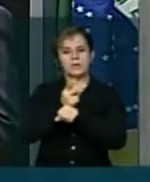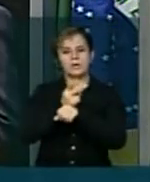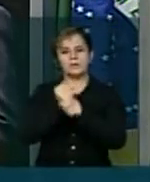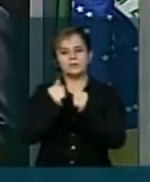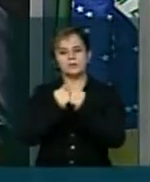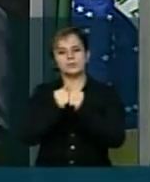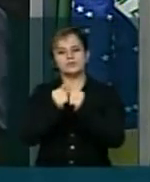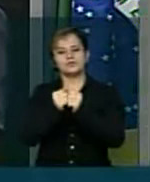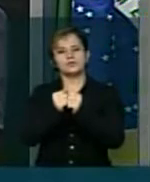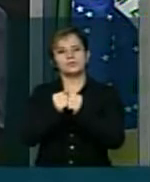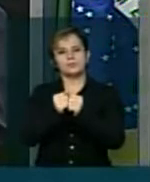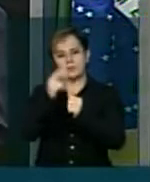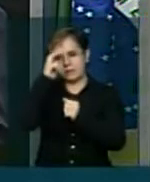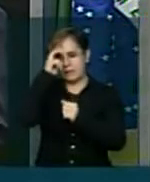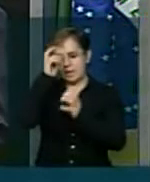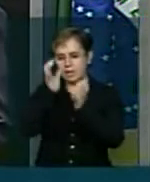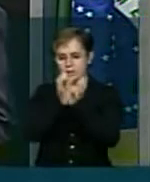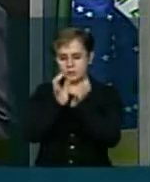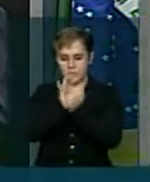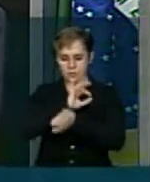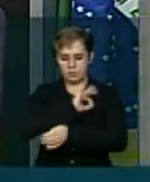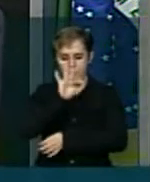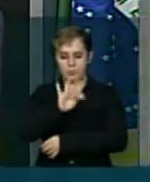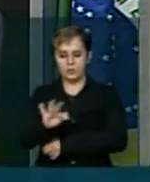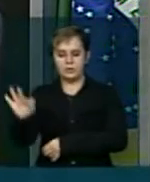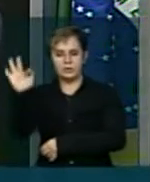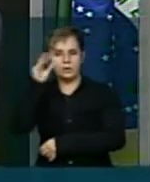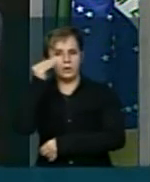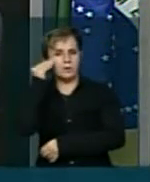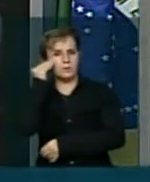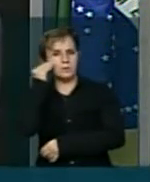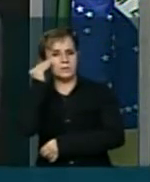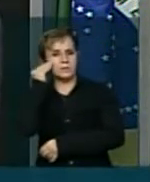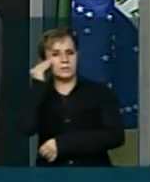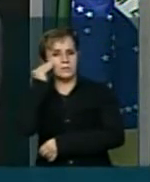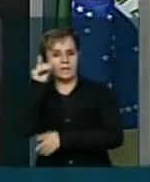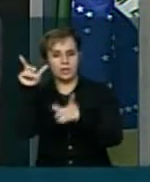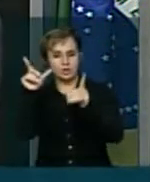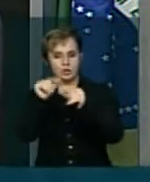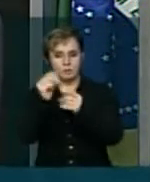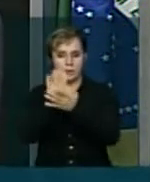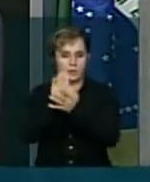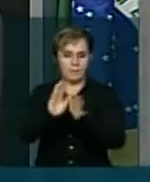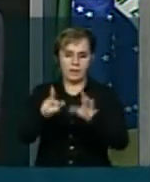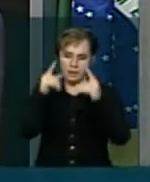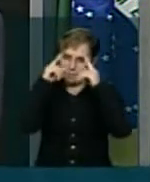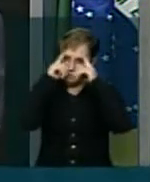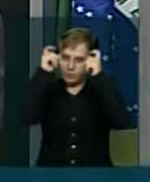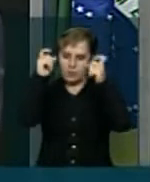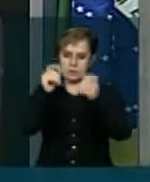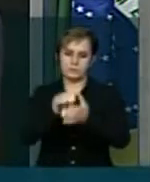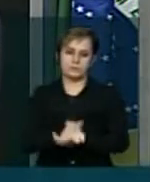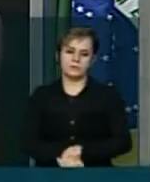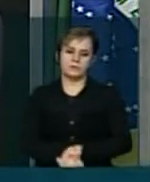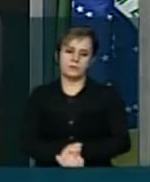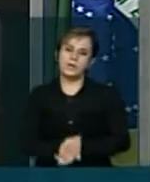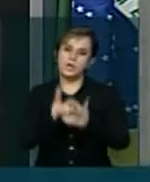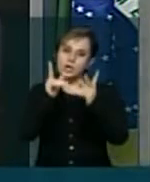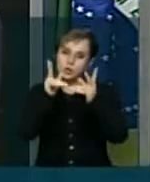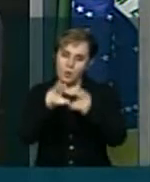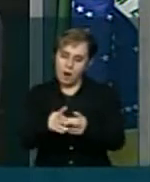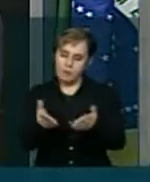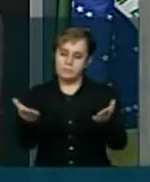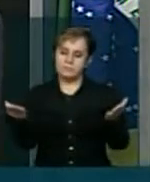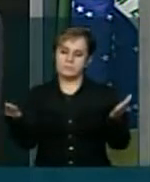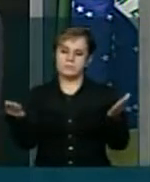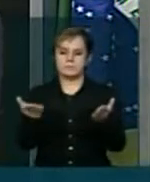inteligência da polícia federal Para tentar barrar o aumento da violência E nesse mesmo sentido